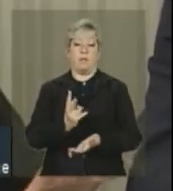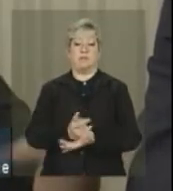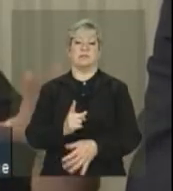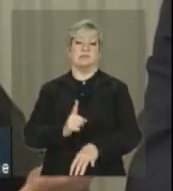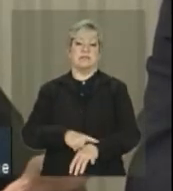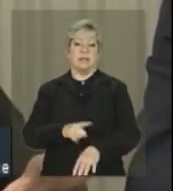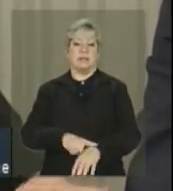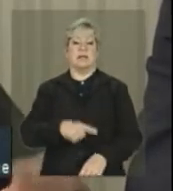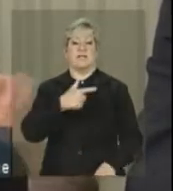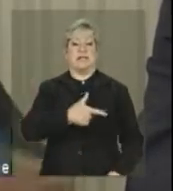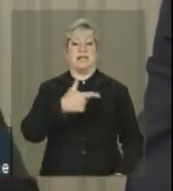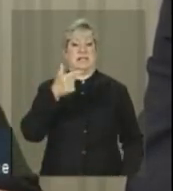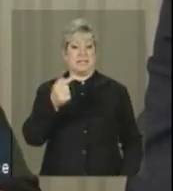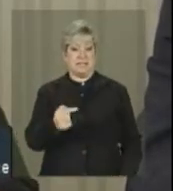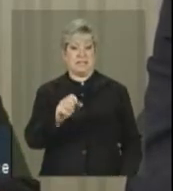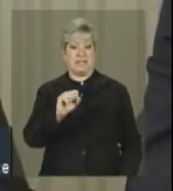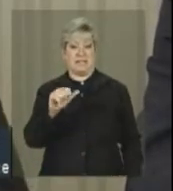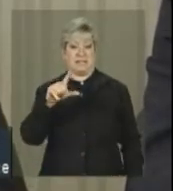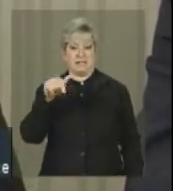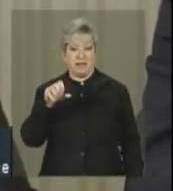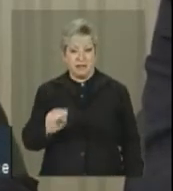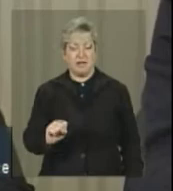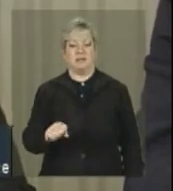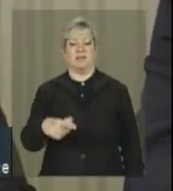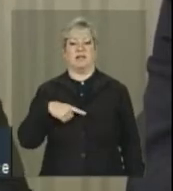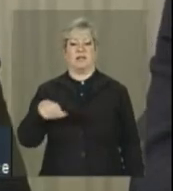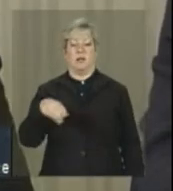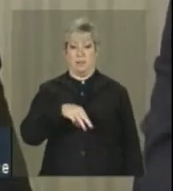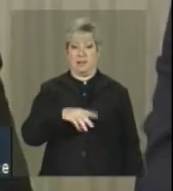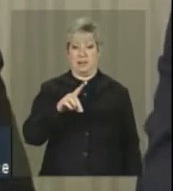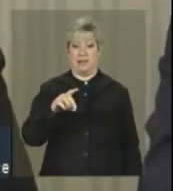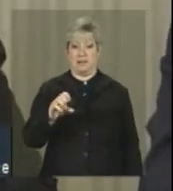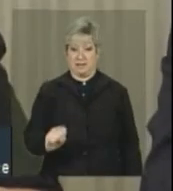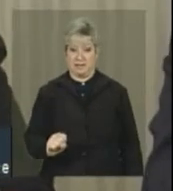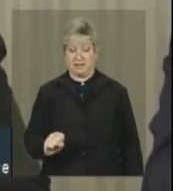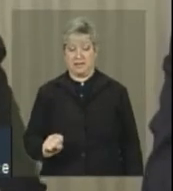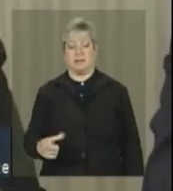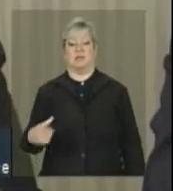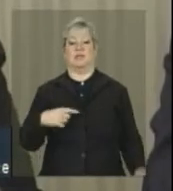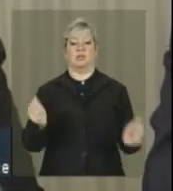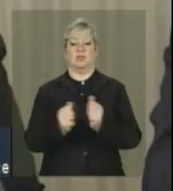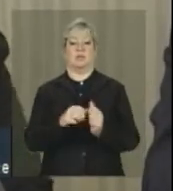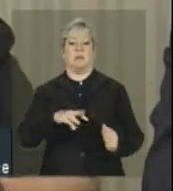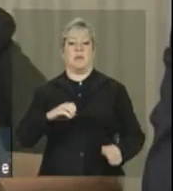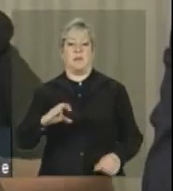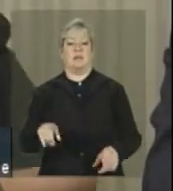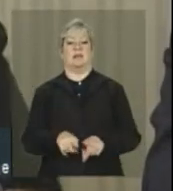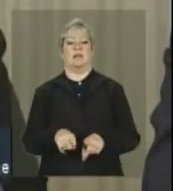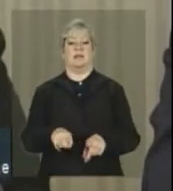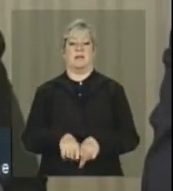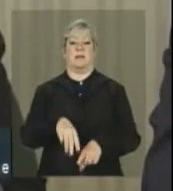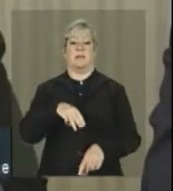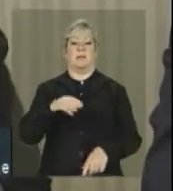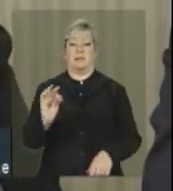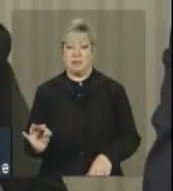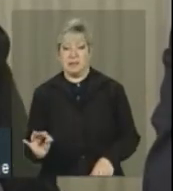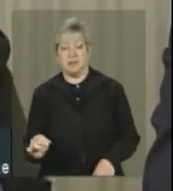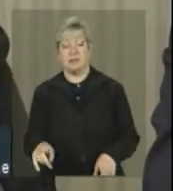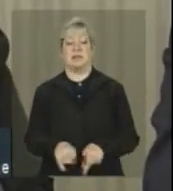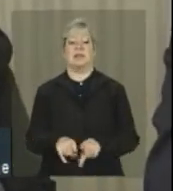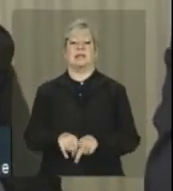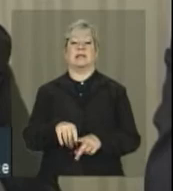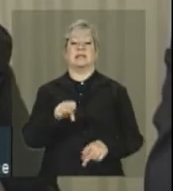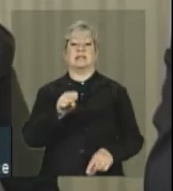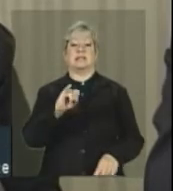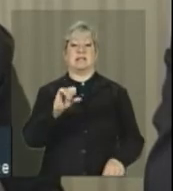27 salas, estava o Ministério de Desenvolvimento Social, o Ministério da Educação, o Ministério do Trabalho, o Sistema S de